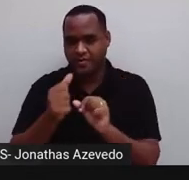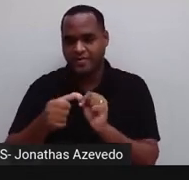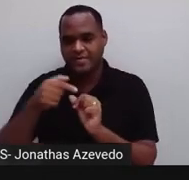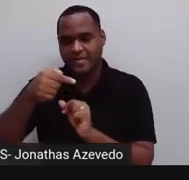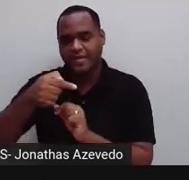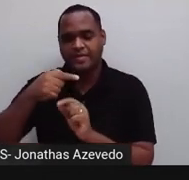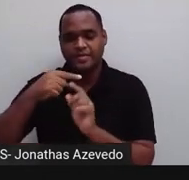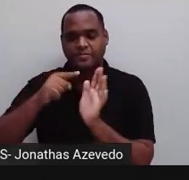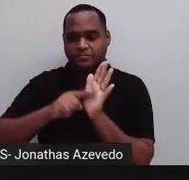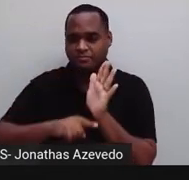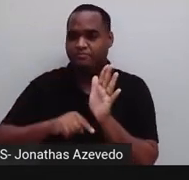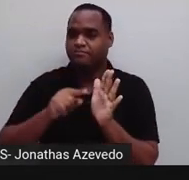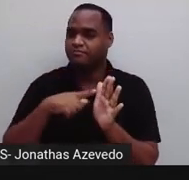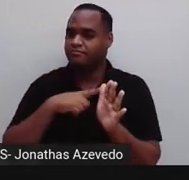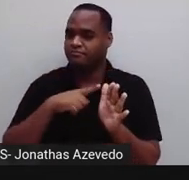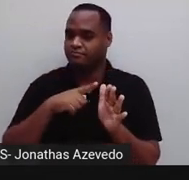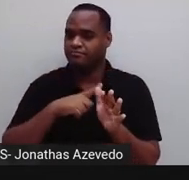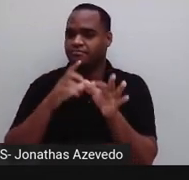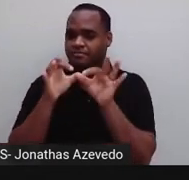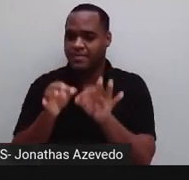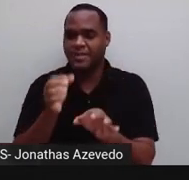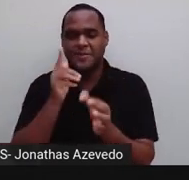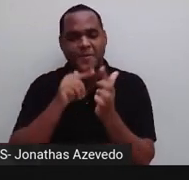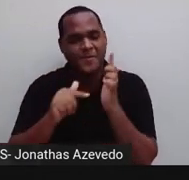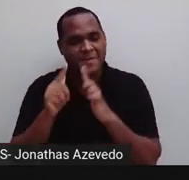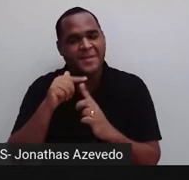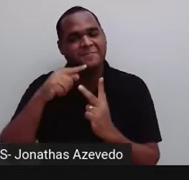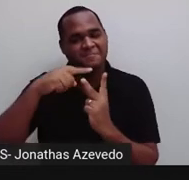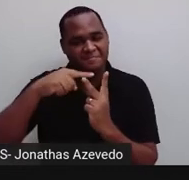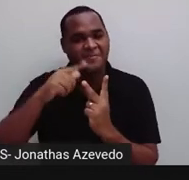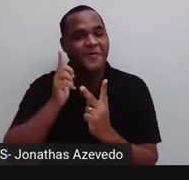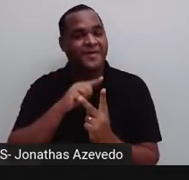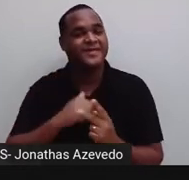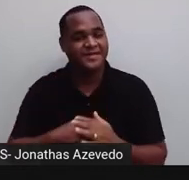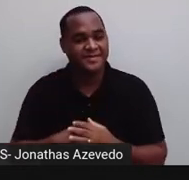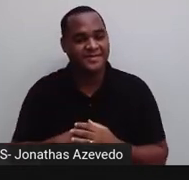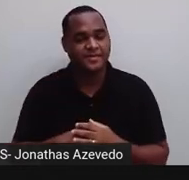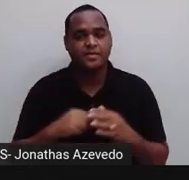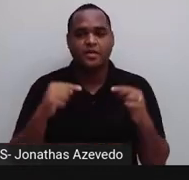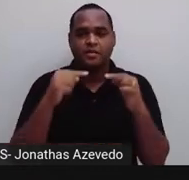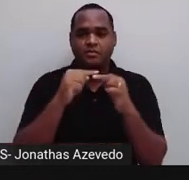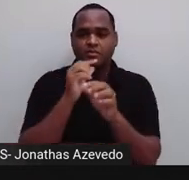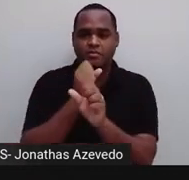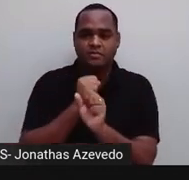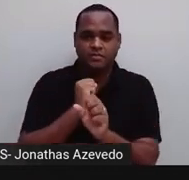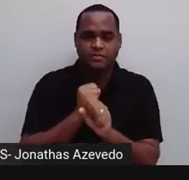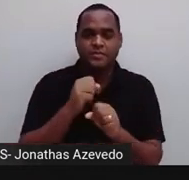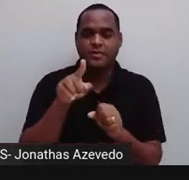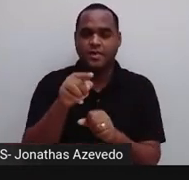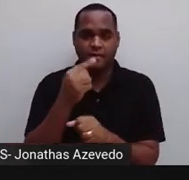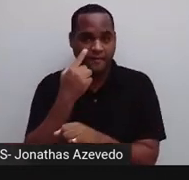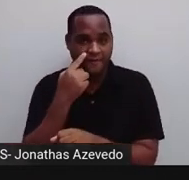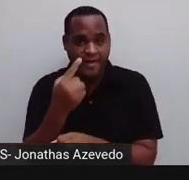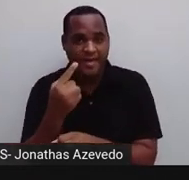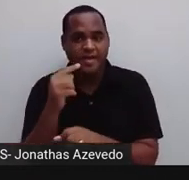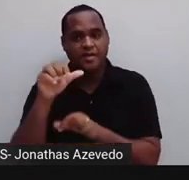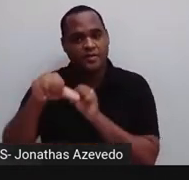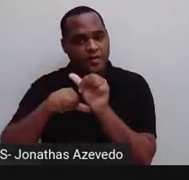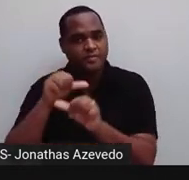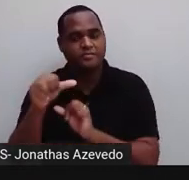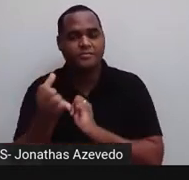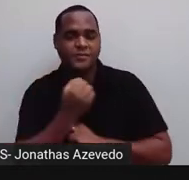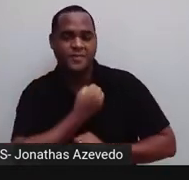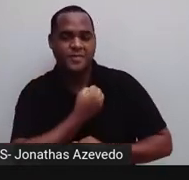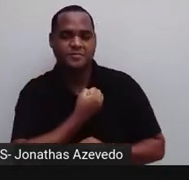aí a já consegue encontrar essas raízes tá bom? Então na soma aqui a gente vê que não encontra o oposto do